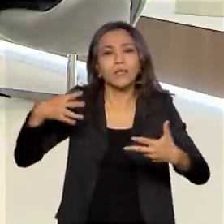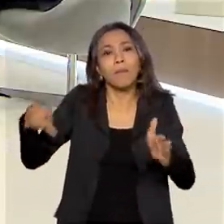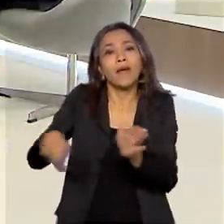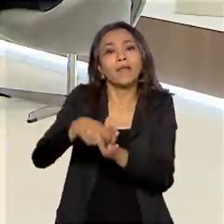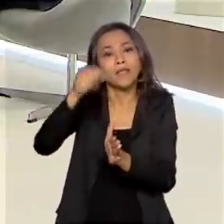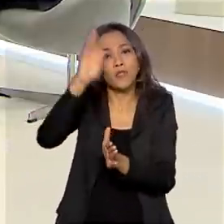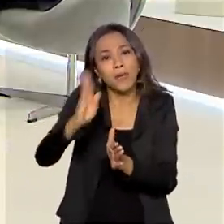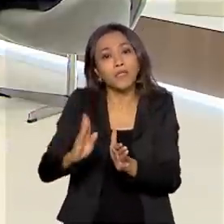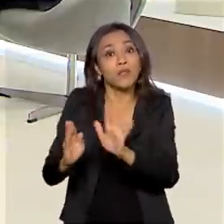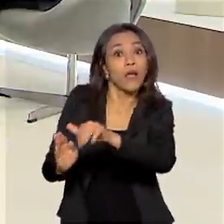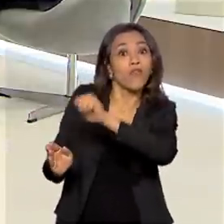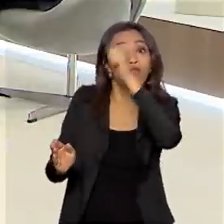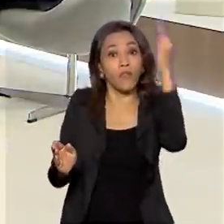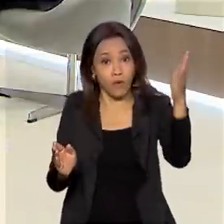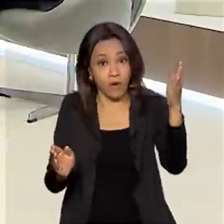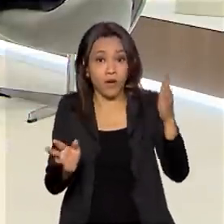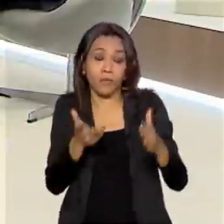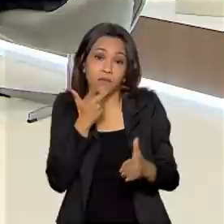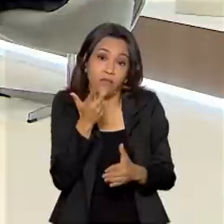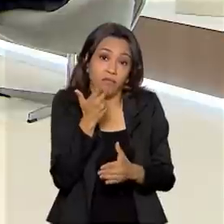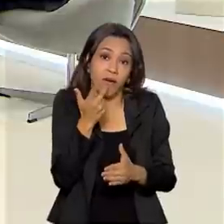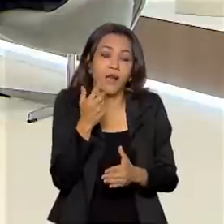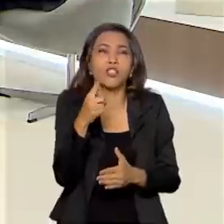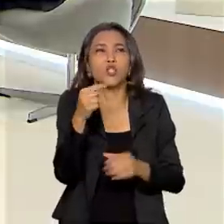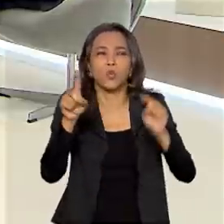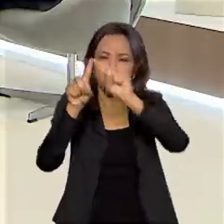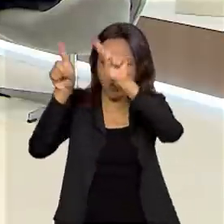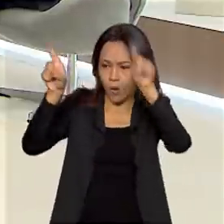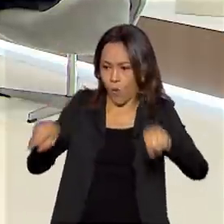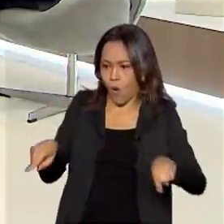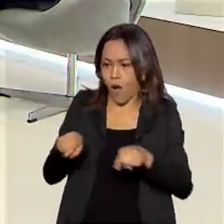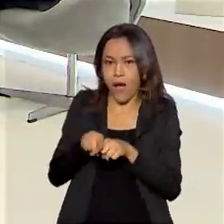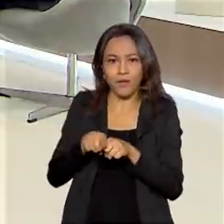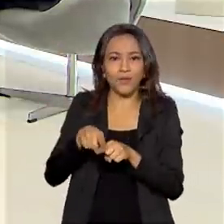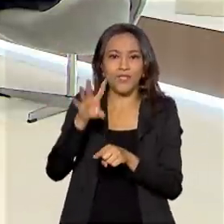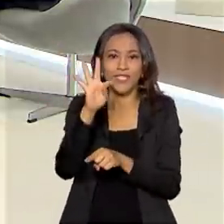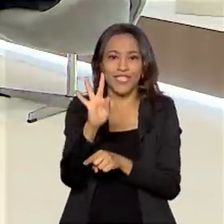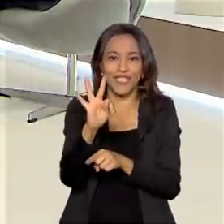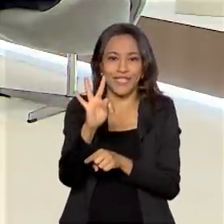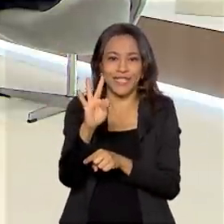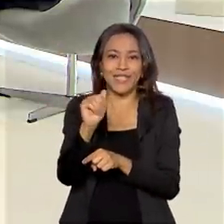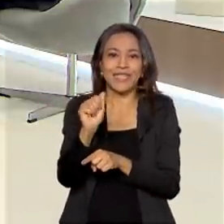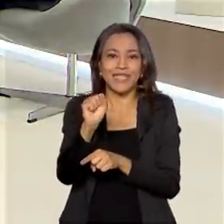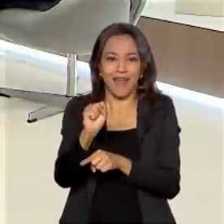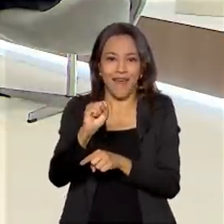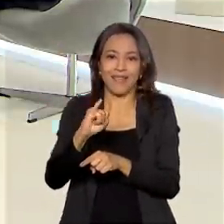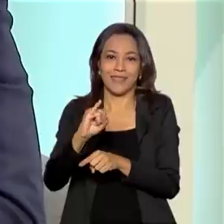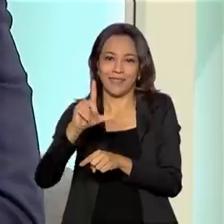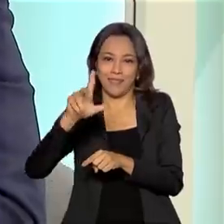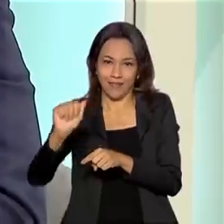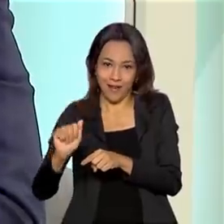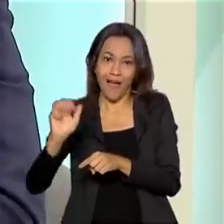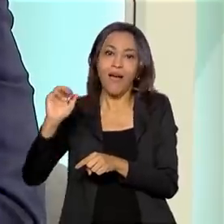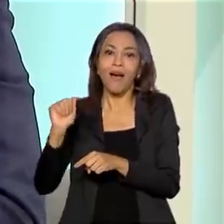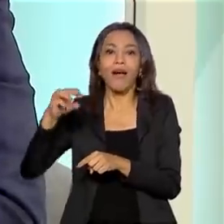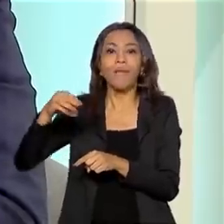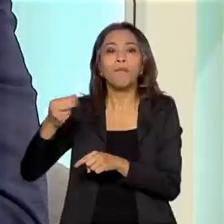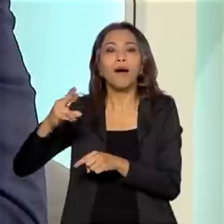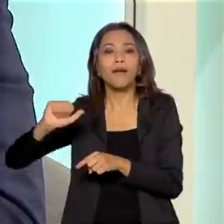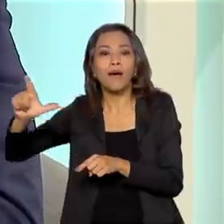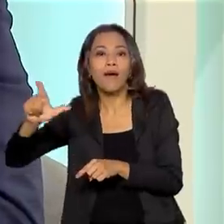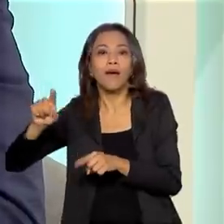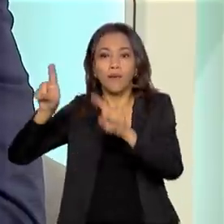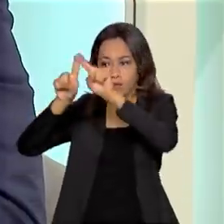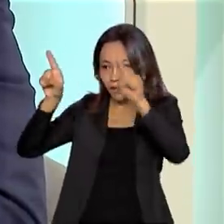Fala-se muito, né, para voltar a obra para muito, por exemplo, de uma obra de Tarsila Damaral, que é o Abapuru, que hoje está aqui no país vizinho, no Malba,